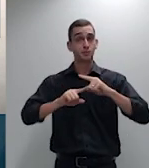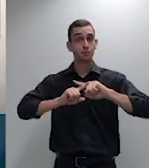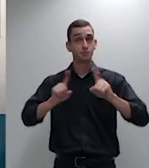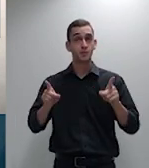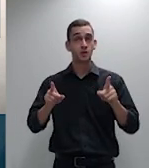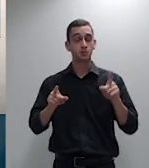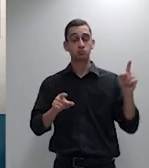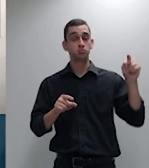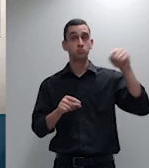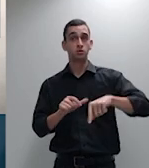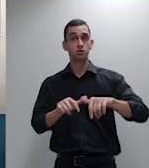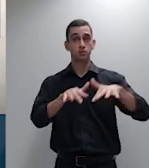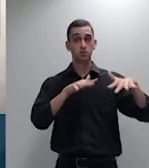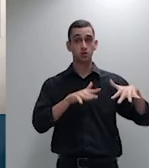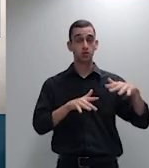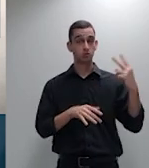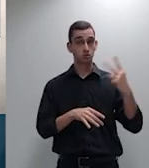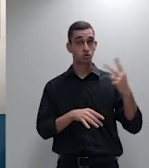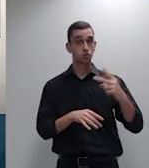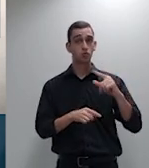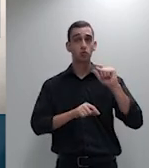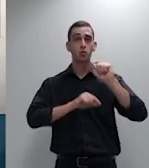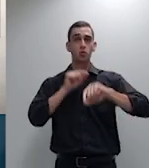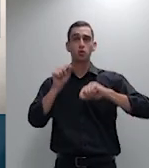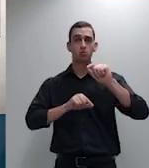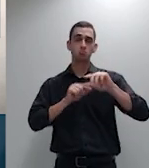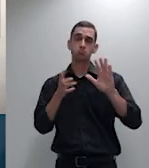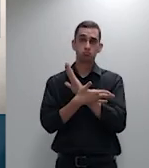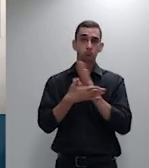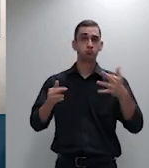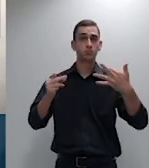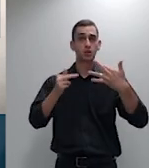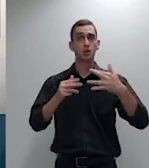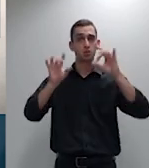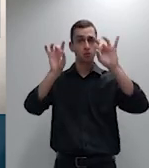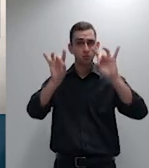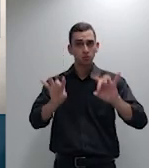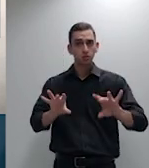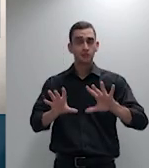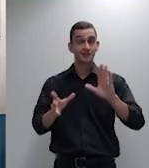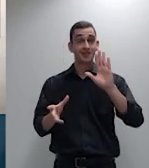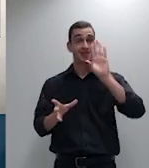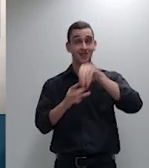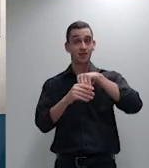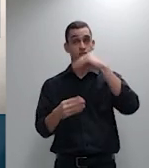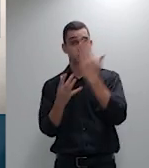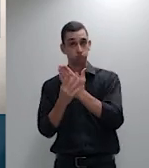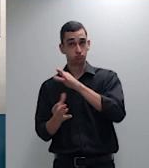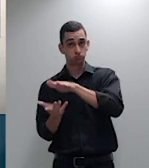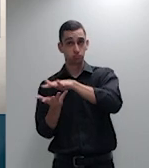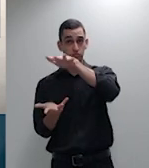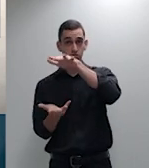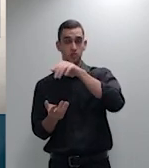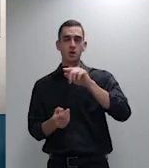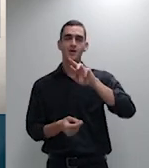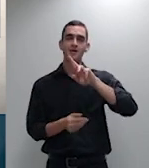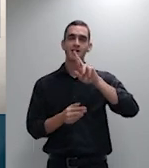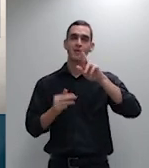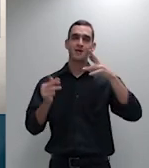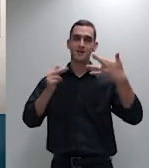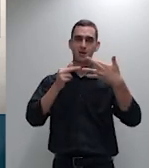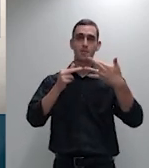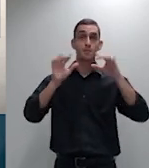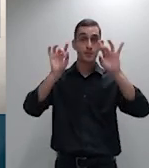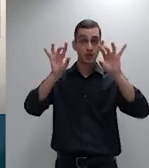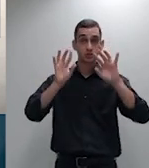interpostos naqueles autos nos autos do Andão Respe 1.716.113 do DF a